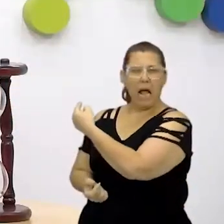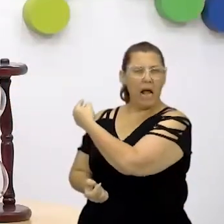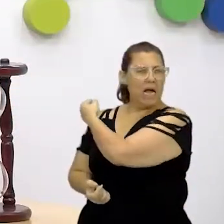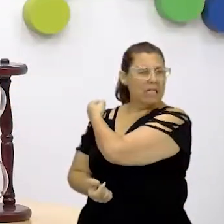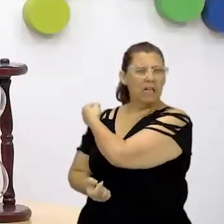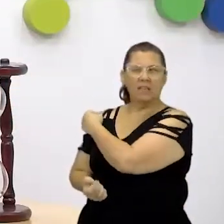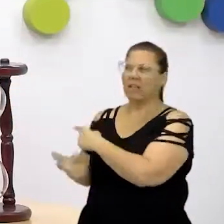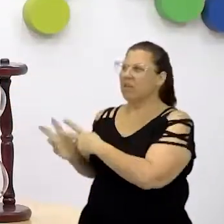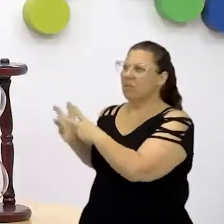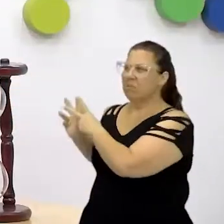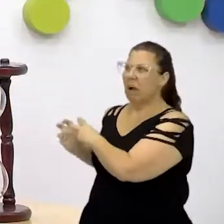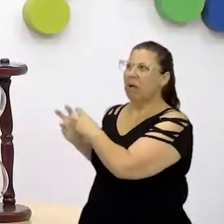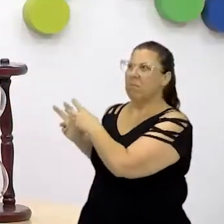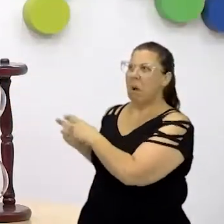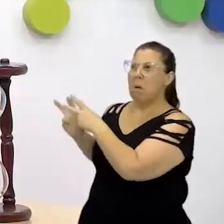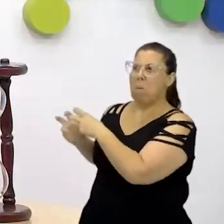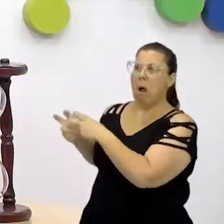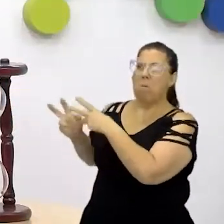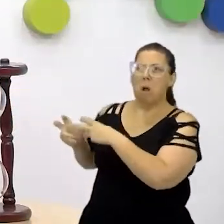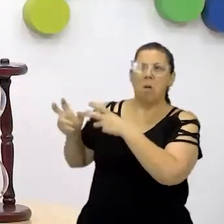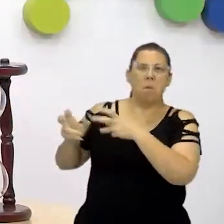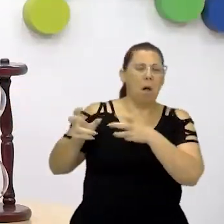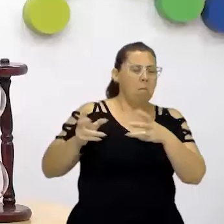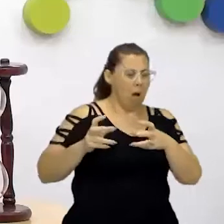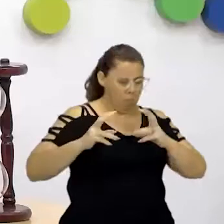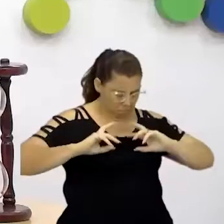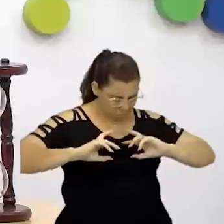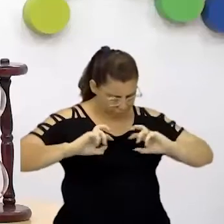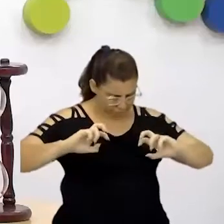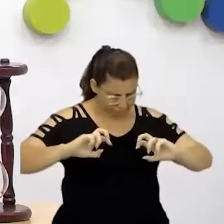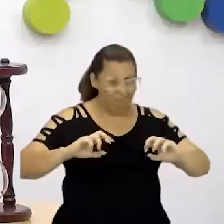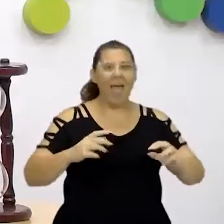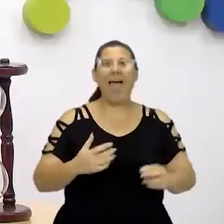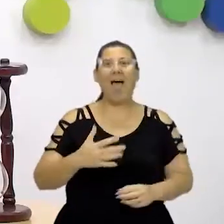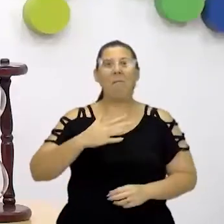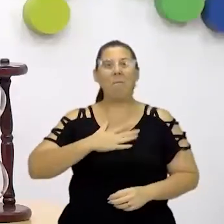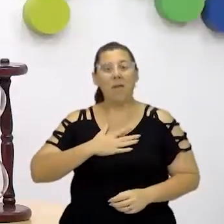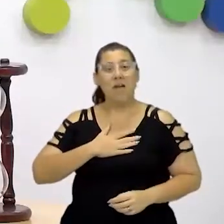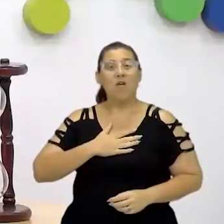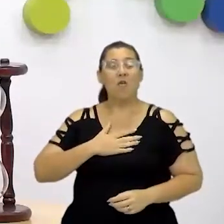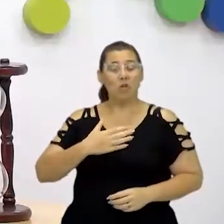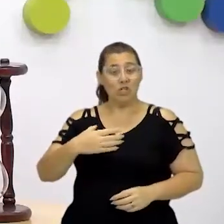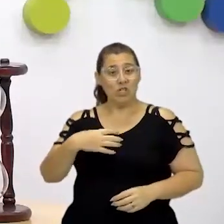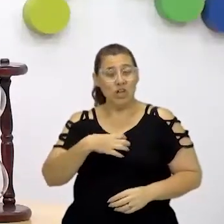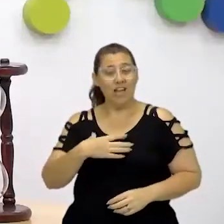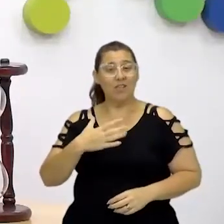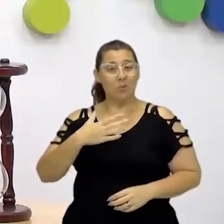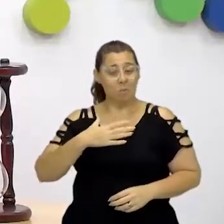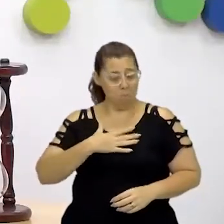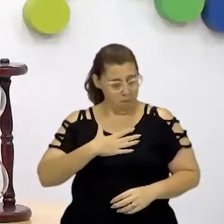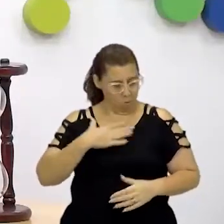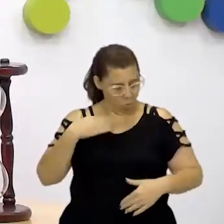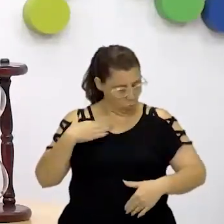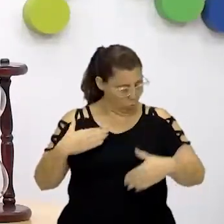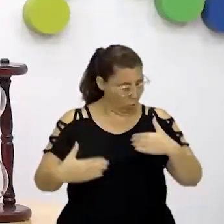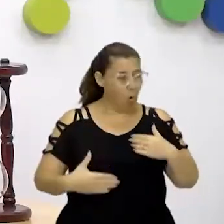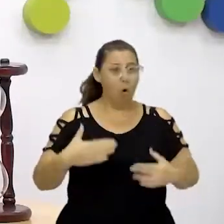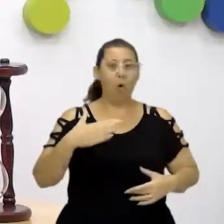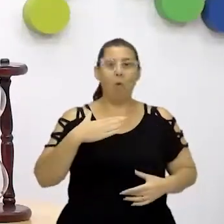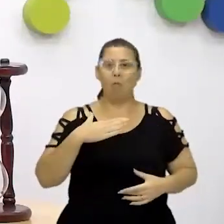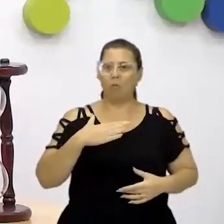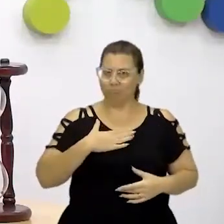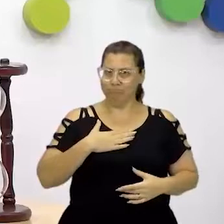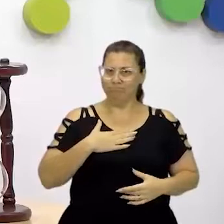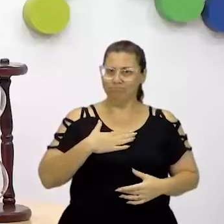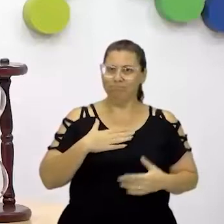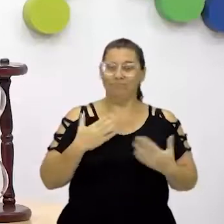sua origem, é você que vai se identificar com um grupo étnico. Não se preocupem, a gente vai falar sobre grupo étnico em outros momentos, está bem?